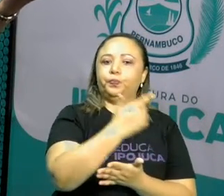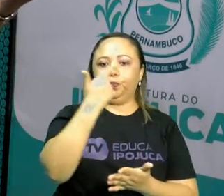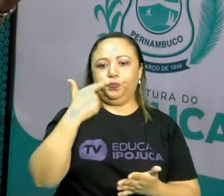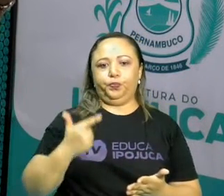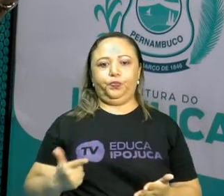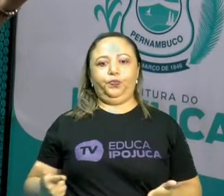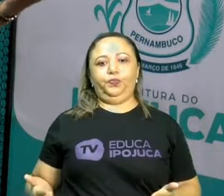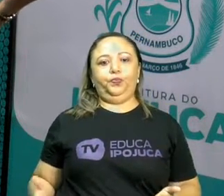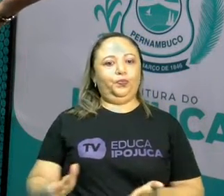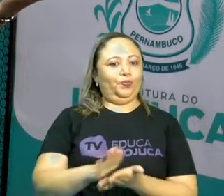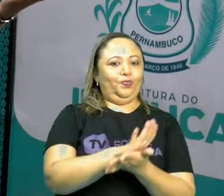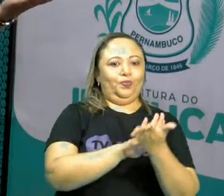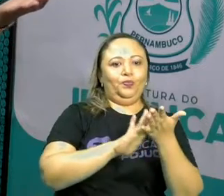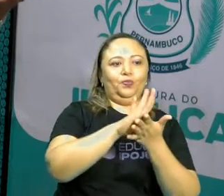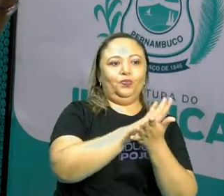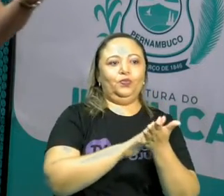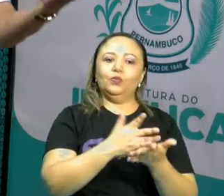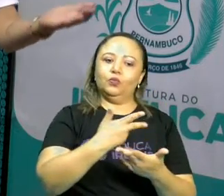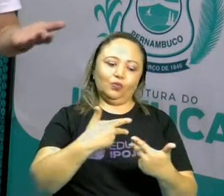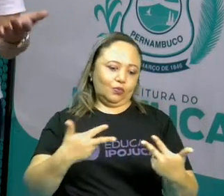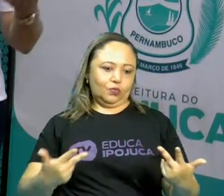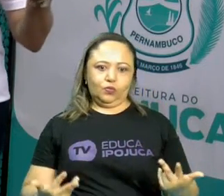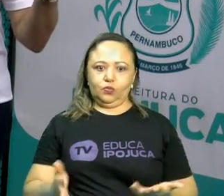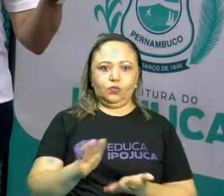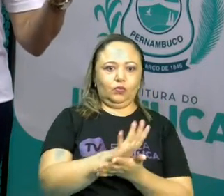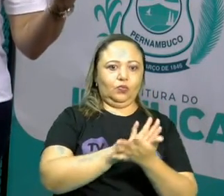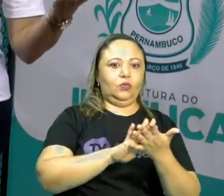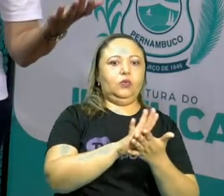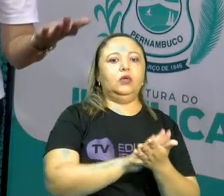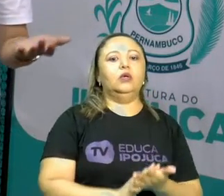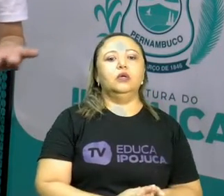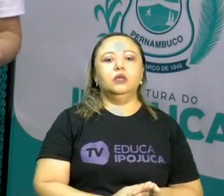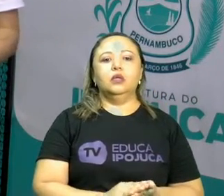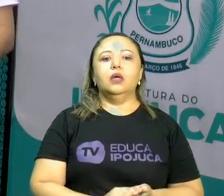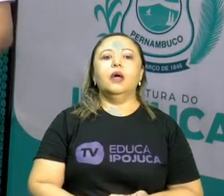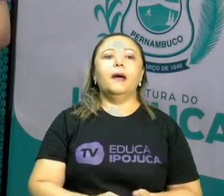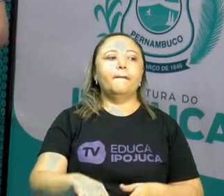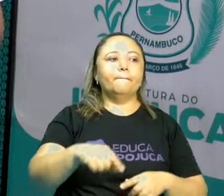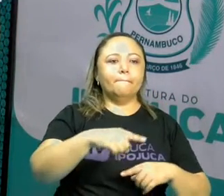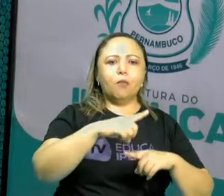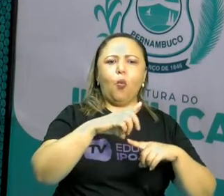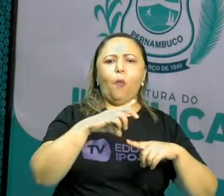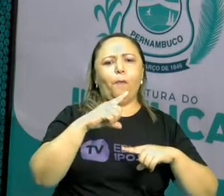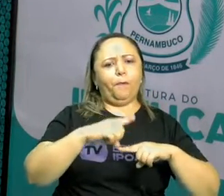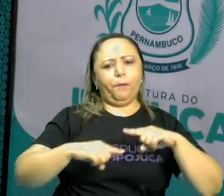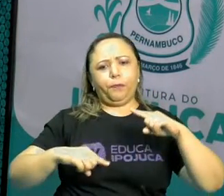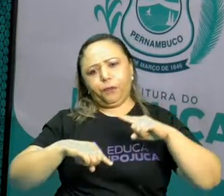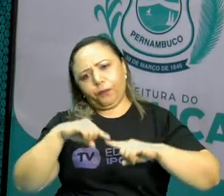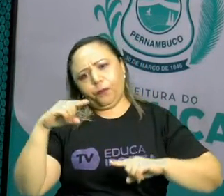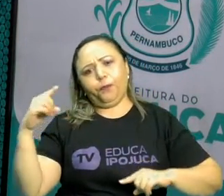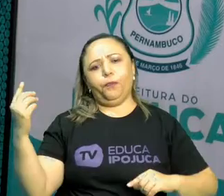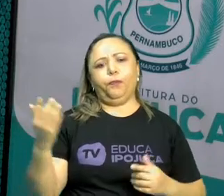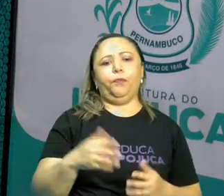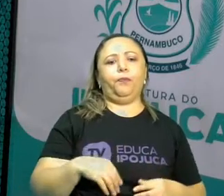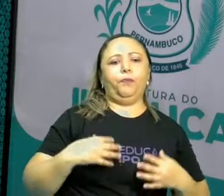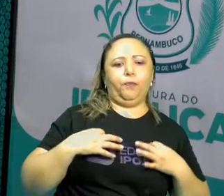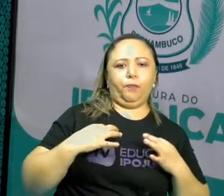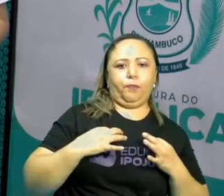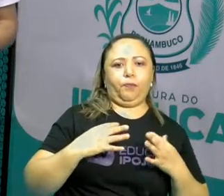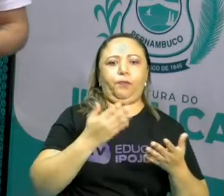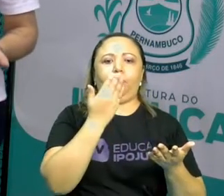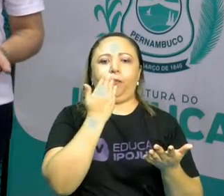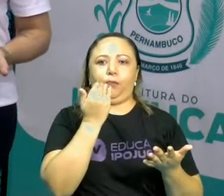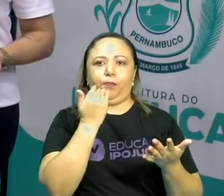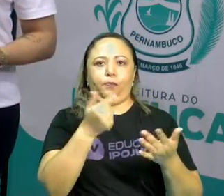acesso a mais coisas, né, bens materiais e até alimentação, vestuário,